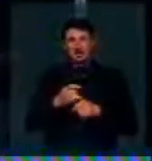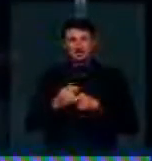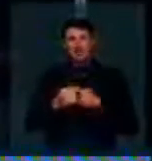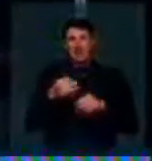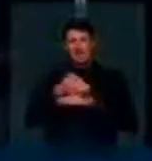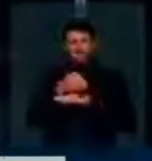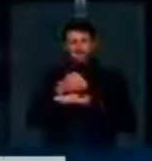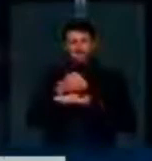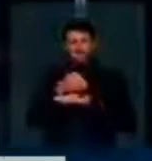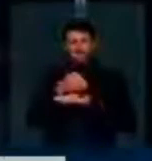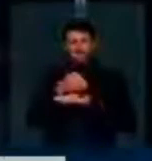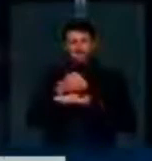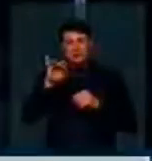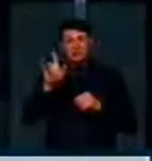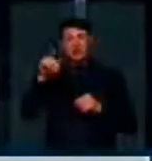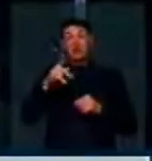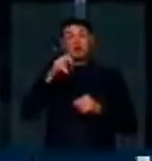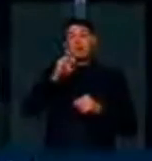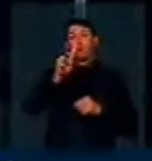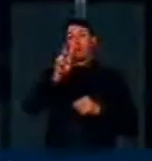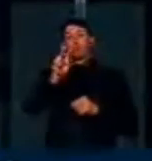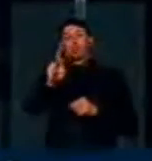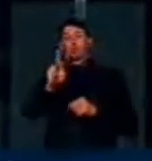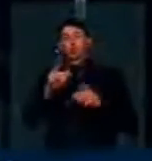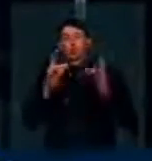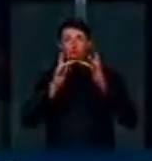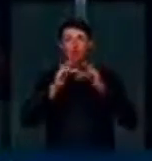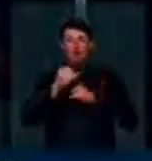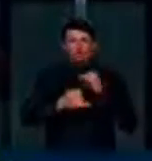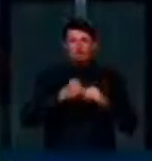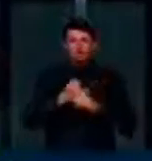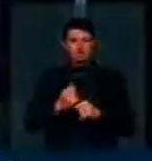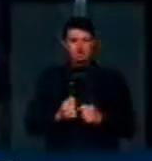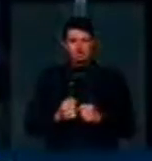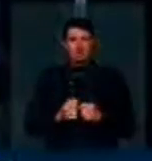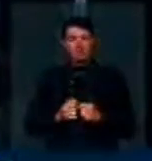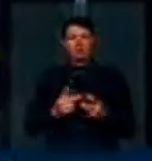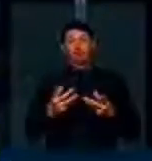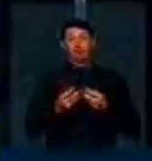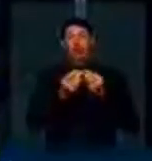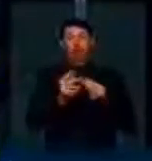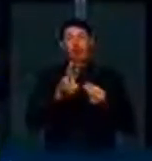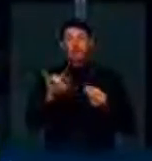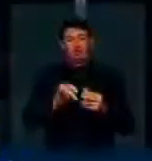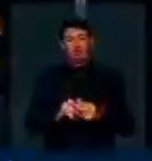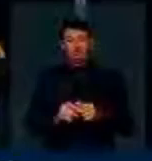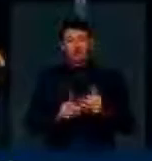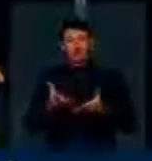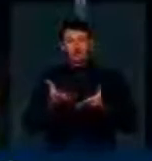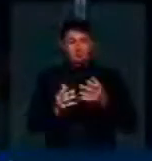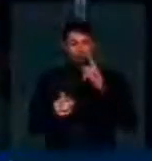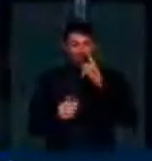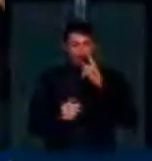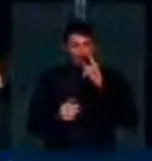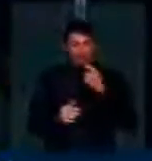acesso. Quem cobra acesso é o provedor de conexão. É o provedor de conexão que vai oferecer o seu serviço,